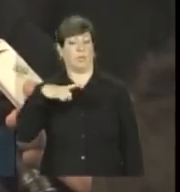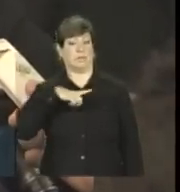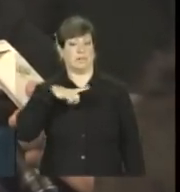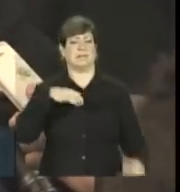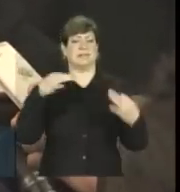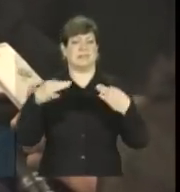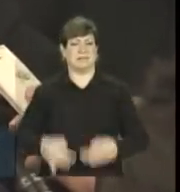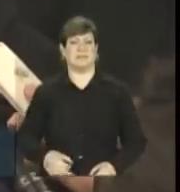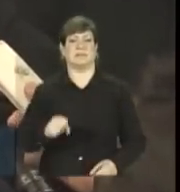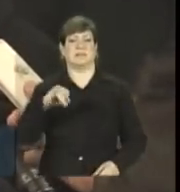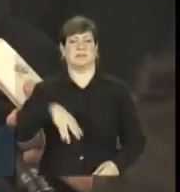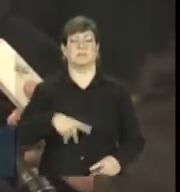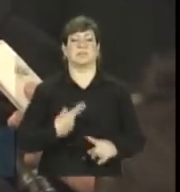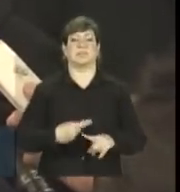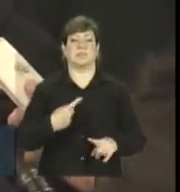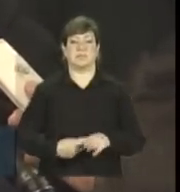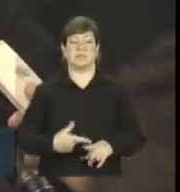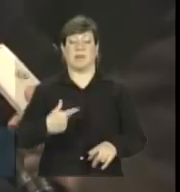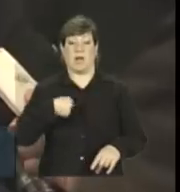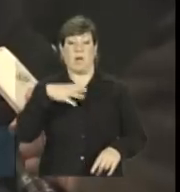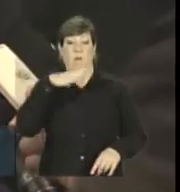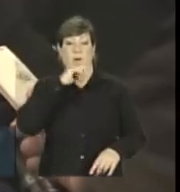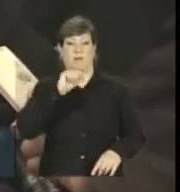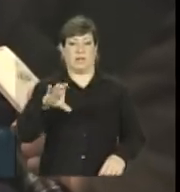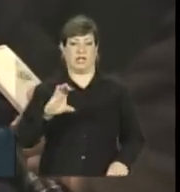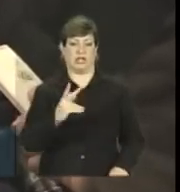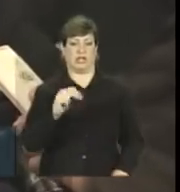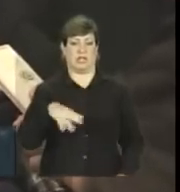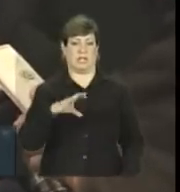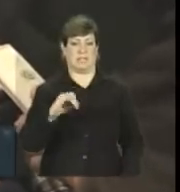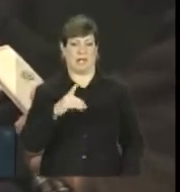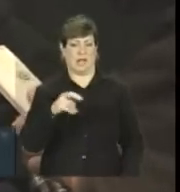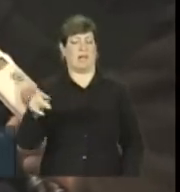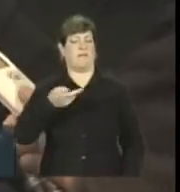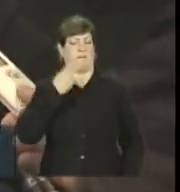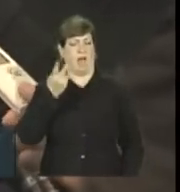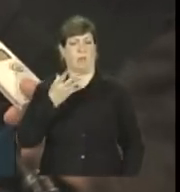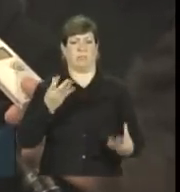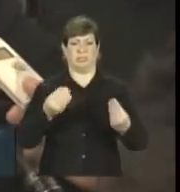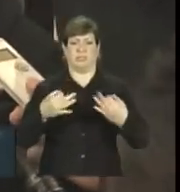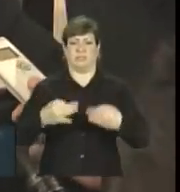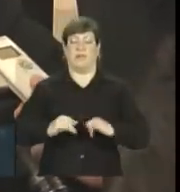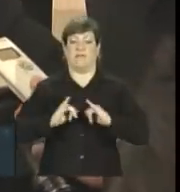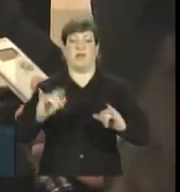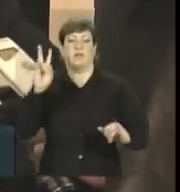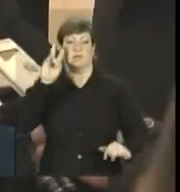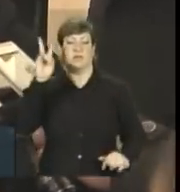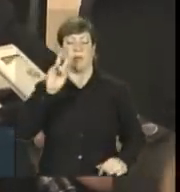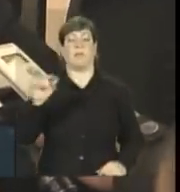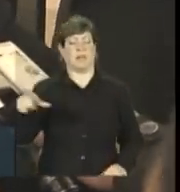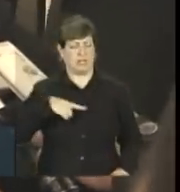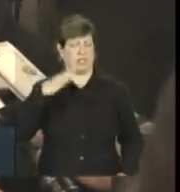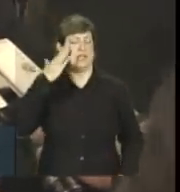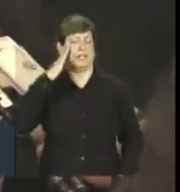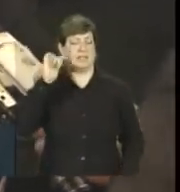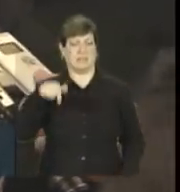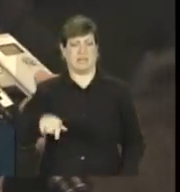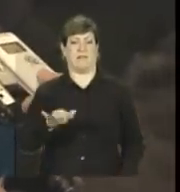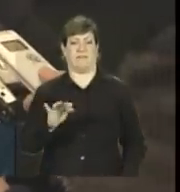que sim, porque eu acho, pelo menos a chanceler declarou com muita pertinência, que ela tinha consciência do fato.